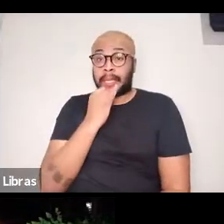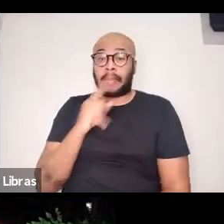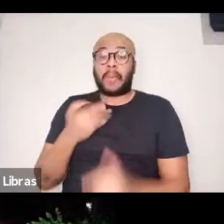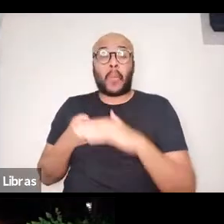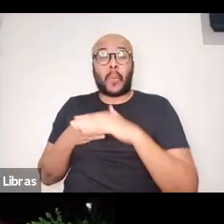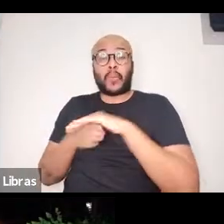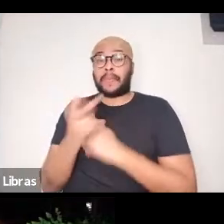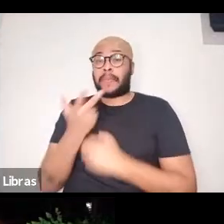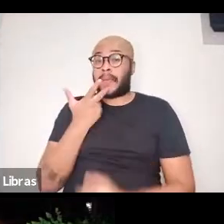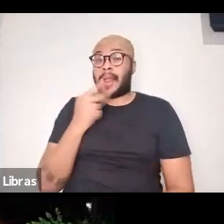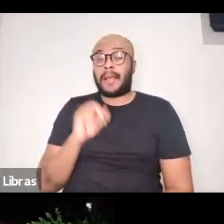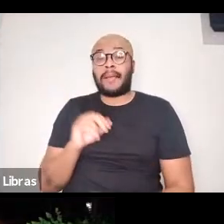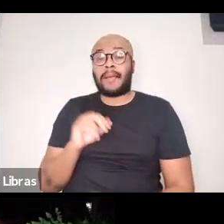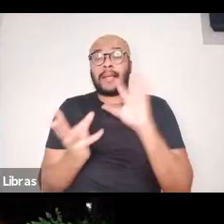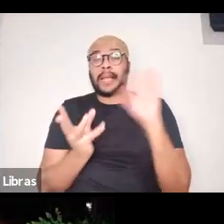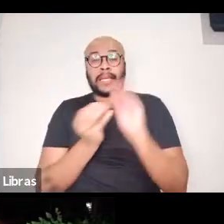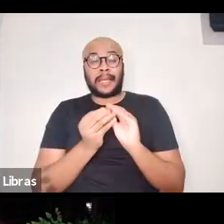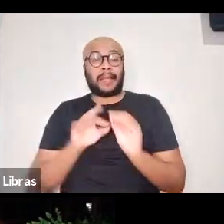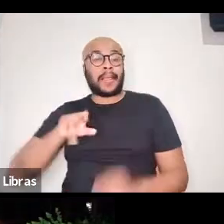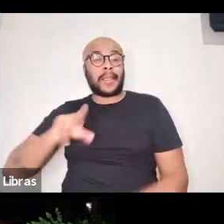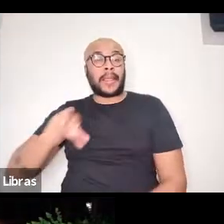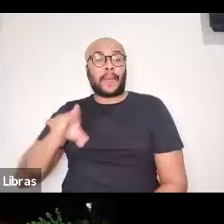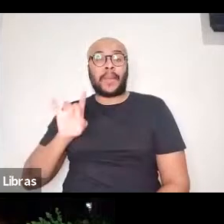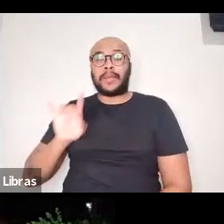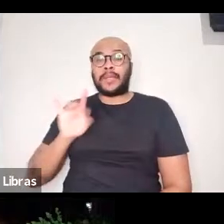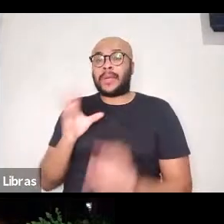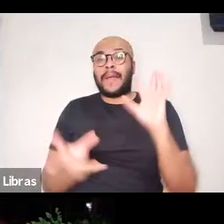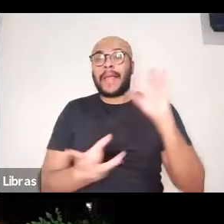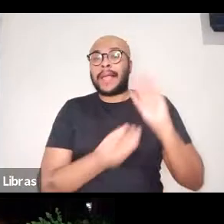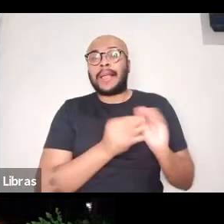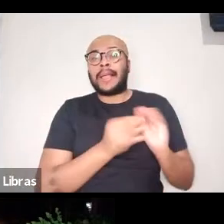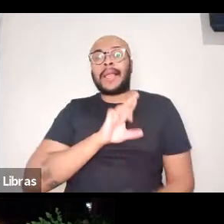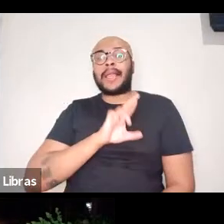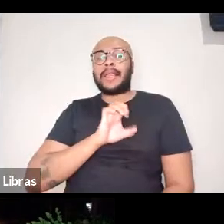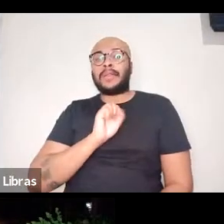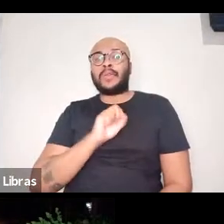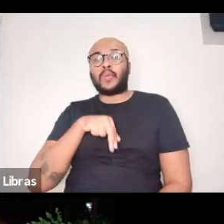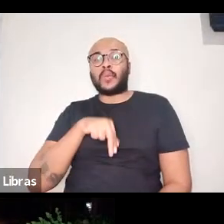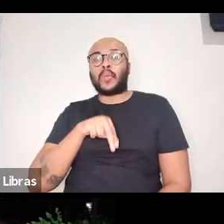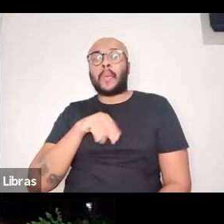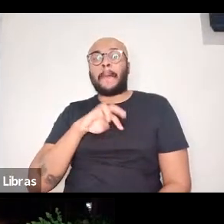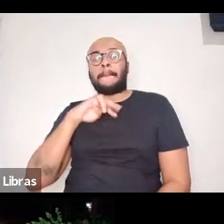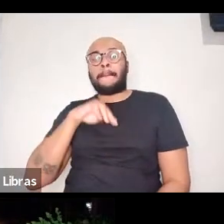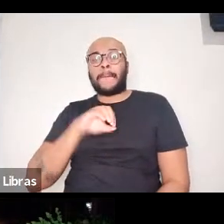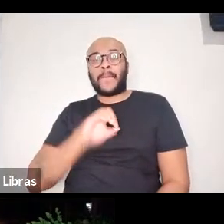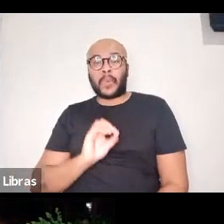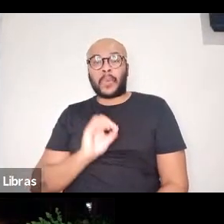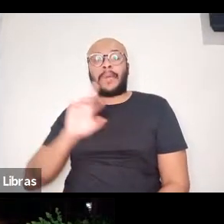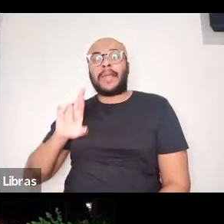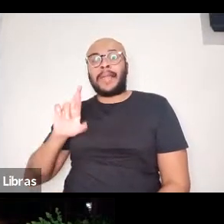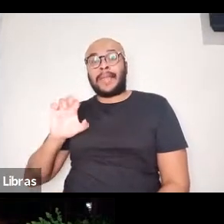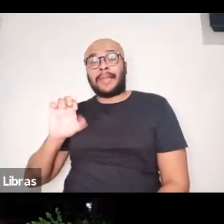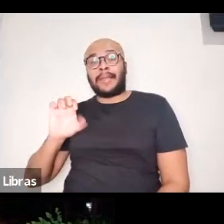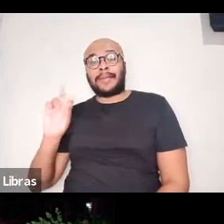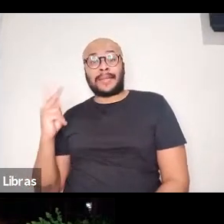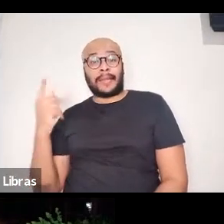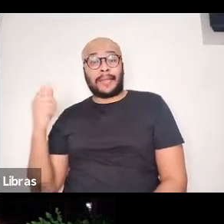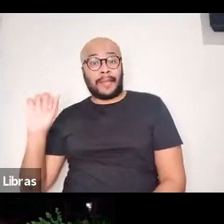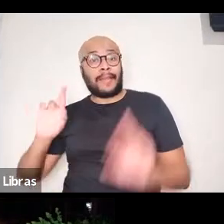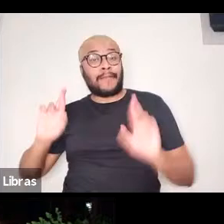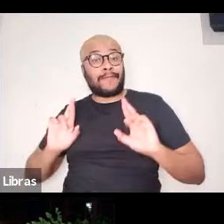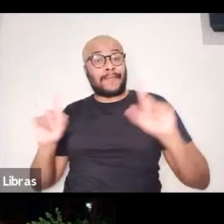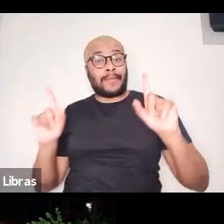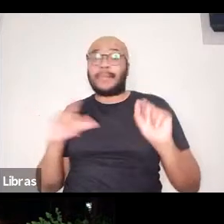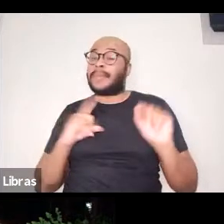resenha não é, está longe de ser apenas um resumo, resenha nunca deveria ser meramente descritiva, embora, talvez,